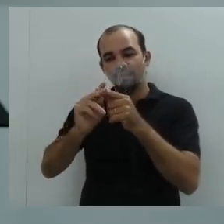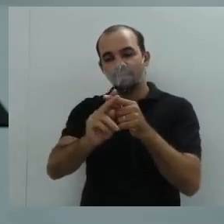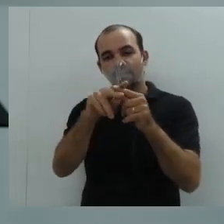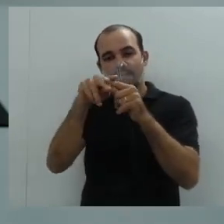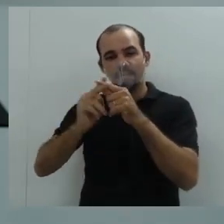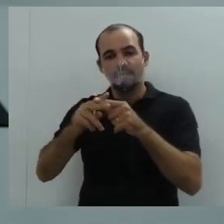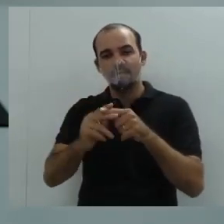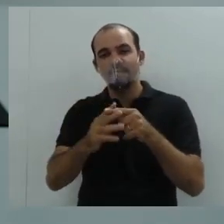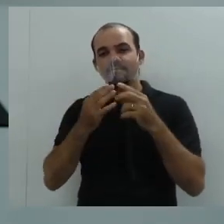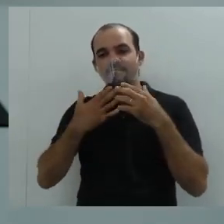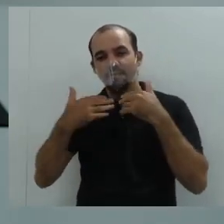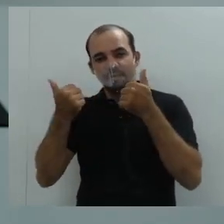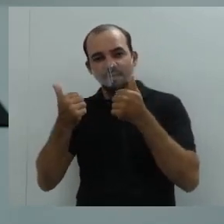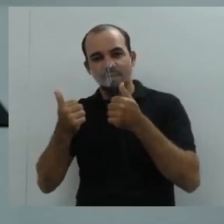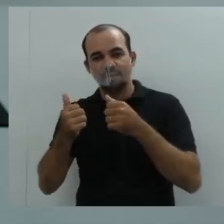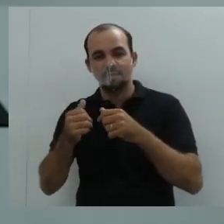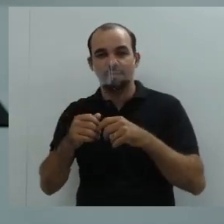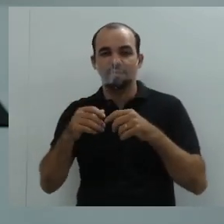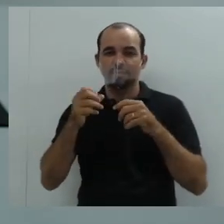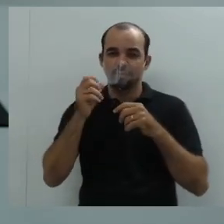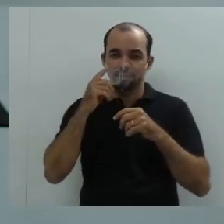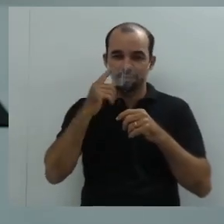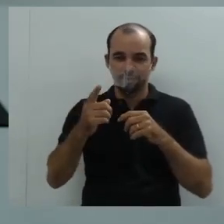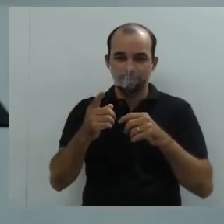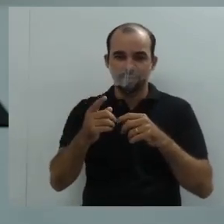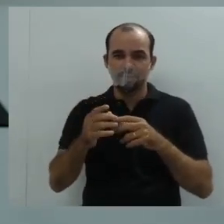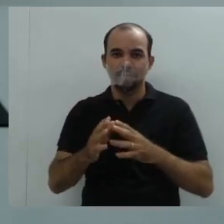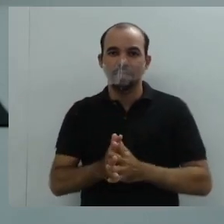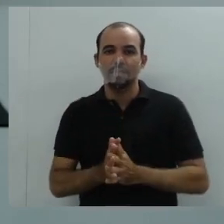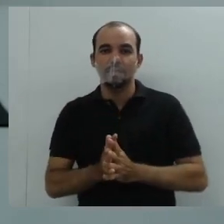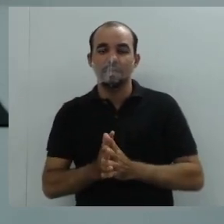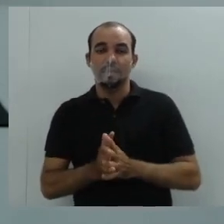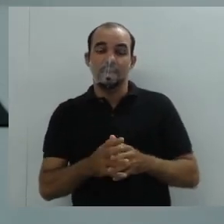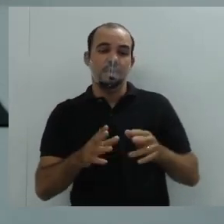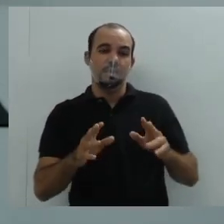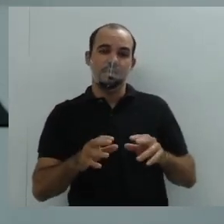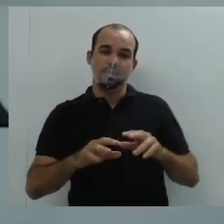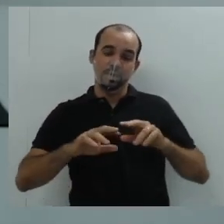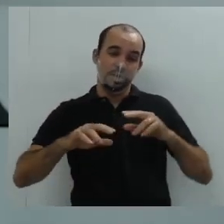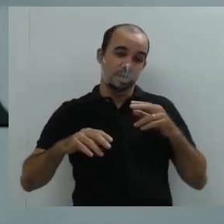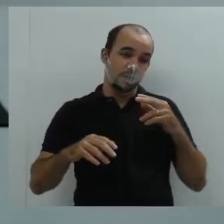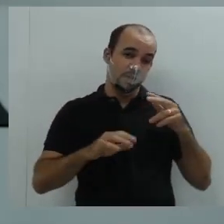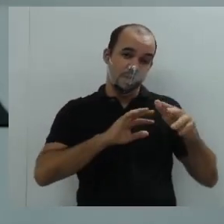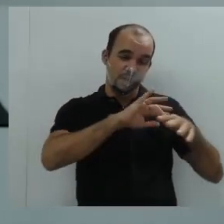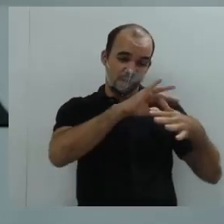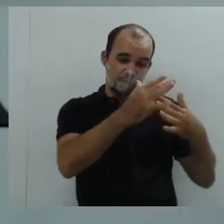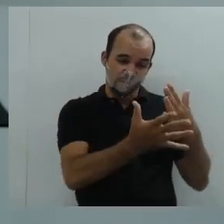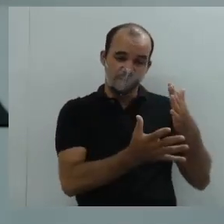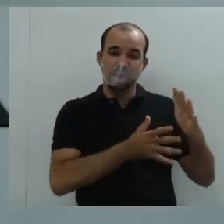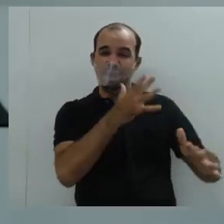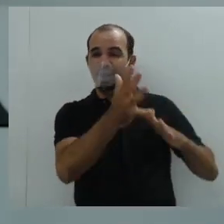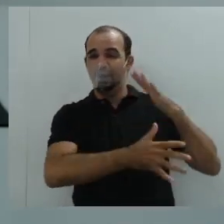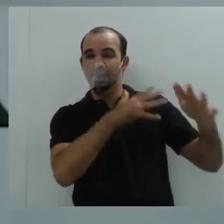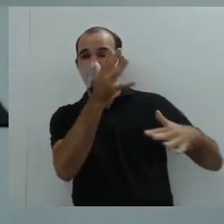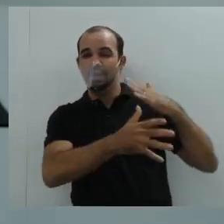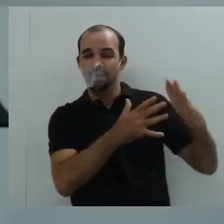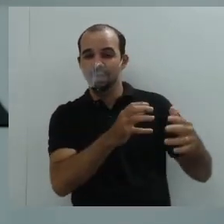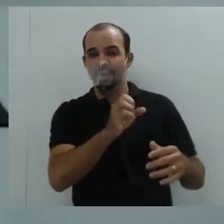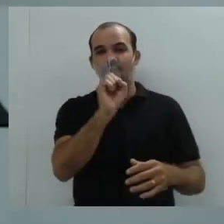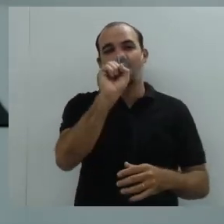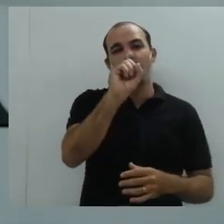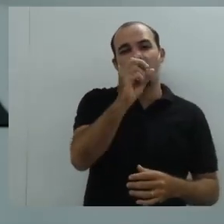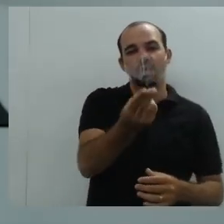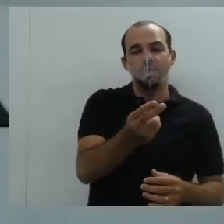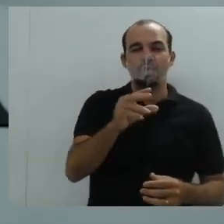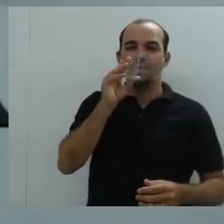escrita não tem tantos recursos quanto a essa fala aqui. O pessoal que utiliza diversos recursos como o slide, as mãos, o